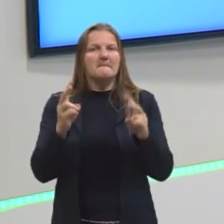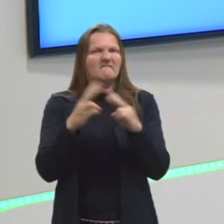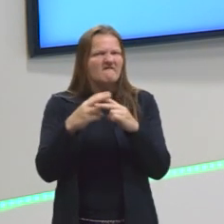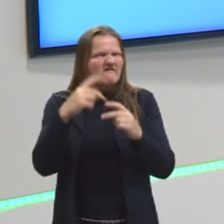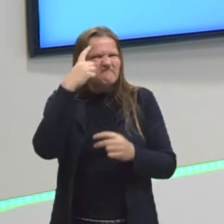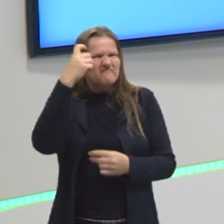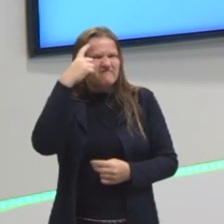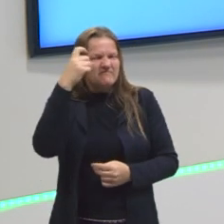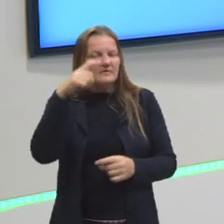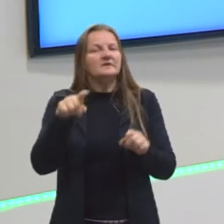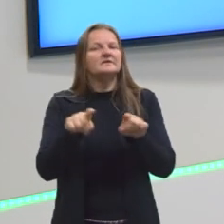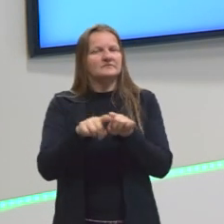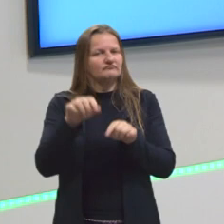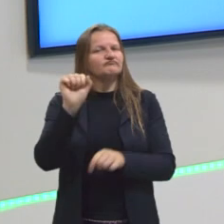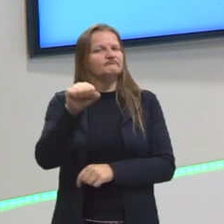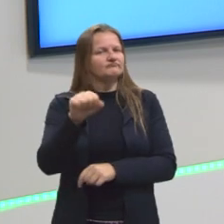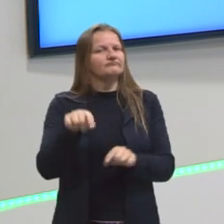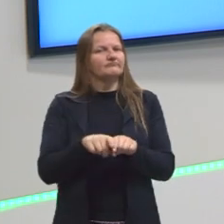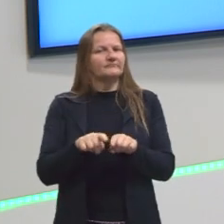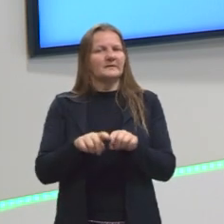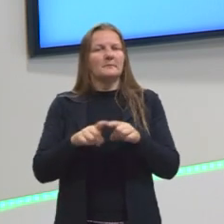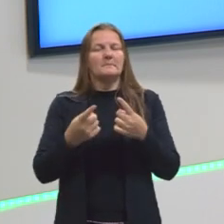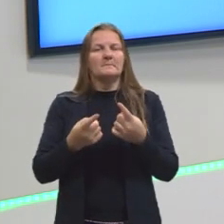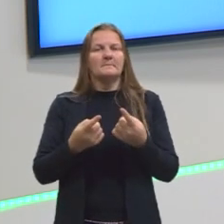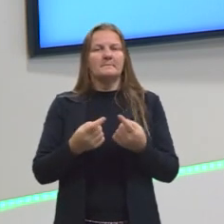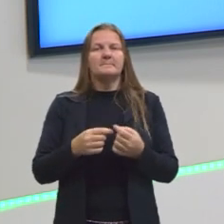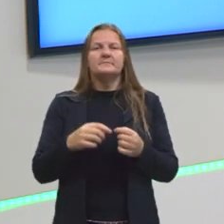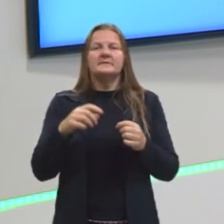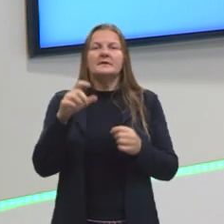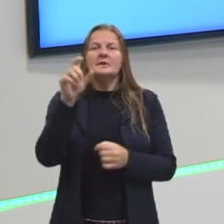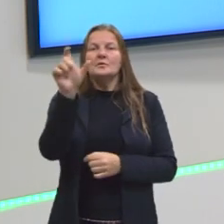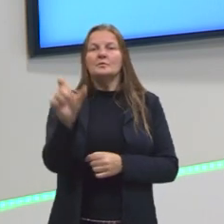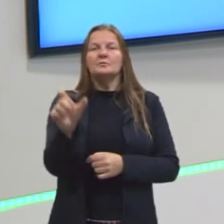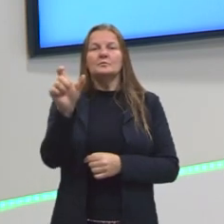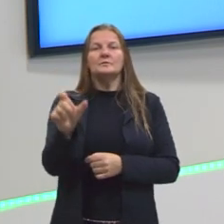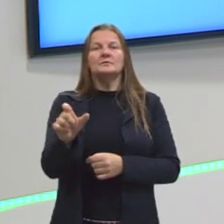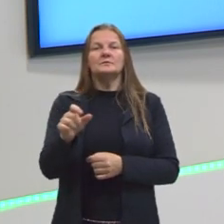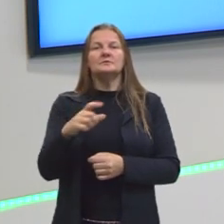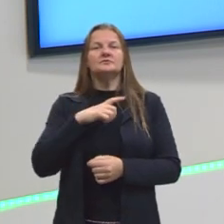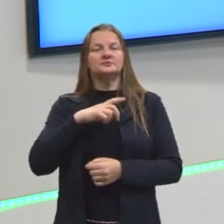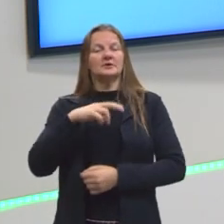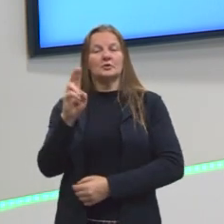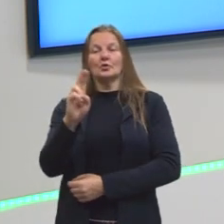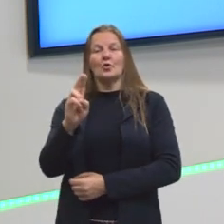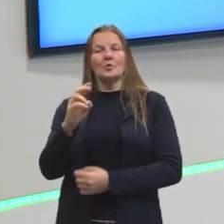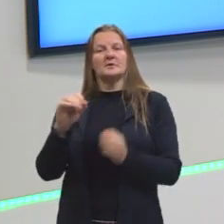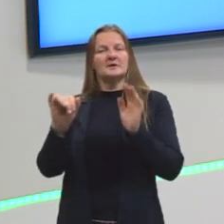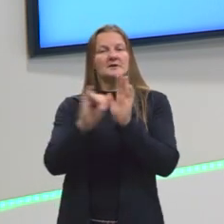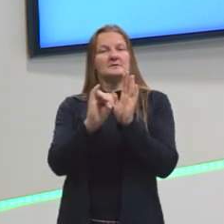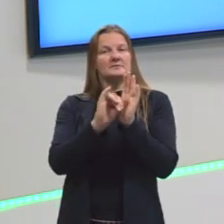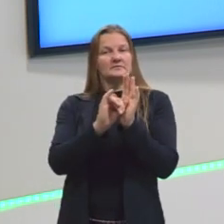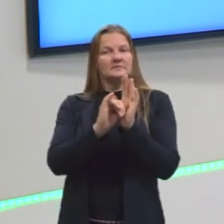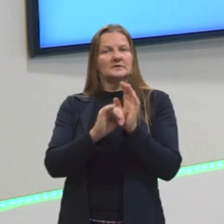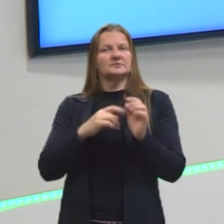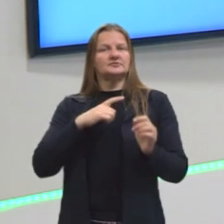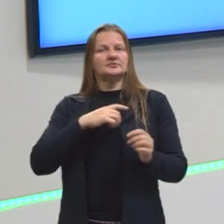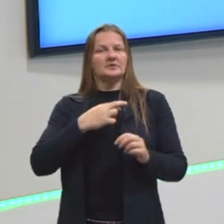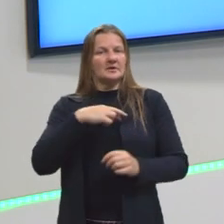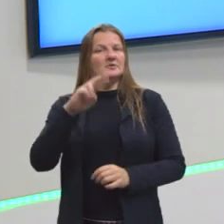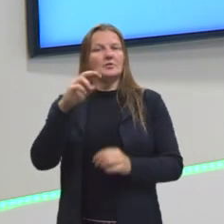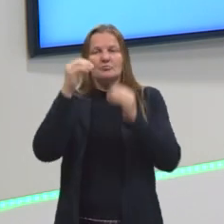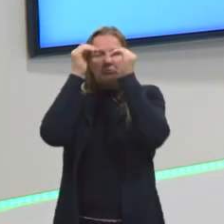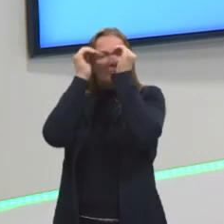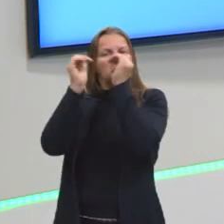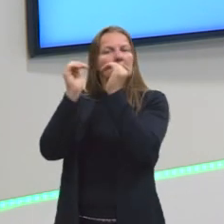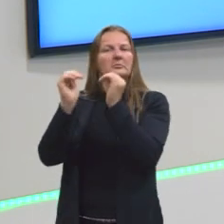ela era muito violenta, sim. Mas o escravizado, ele geralmente mantinha o seu nome, a sua identidade, a sua religião,